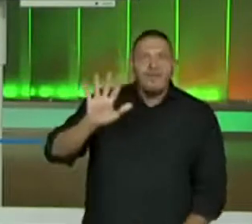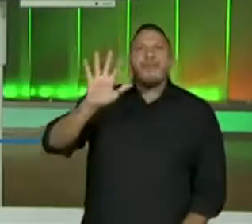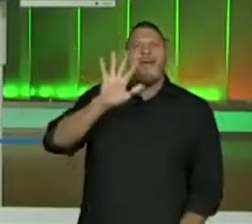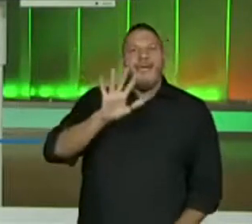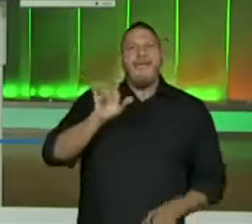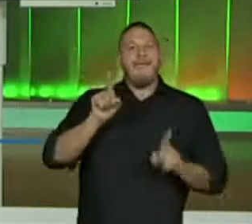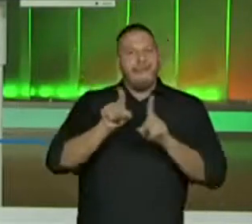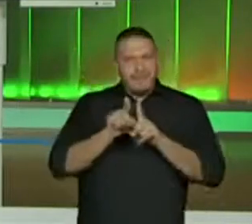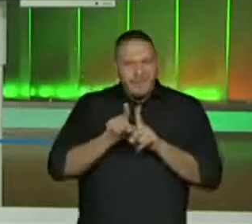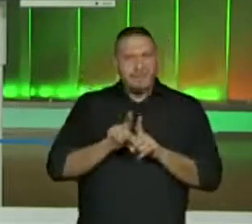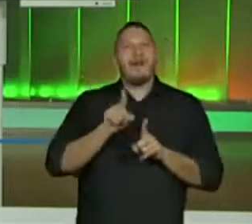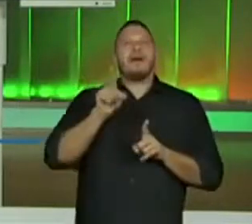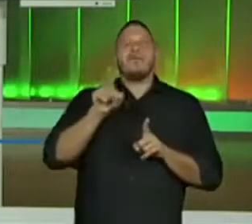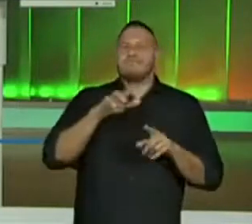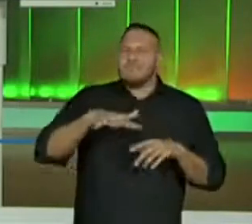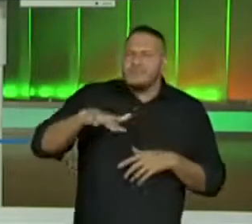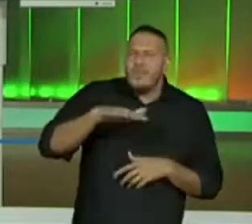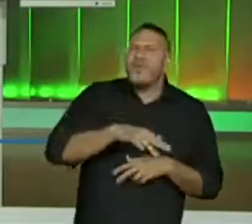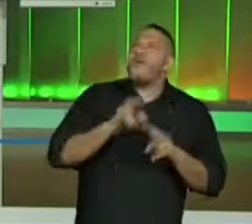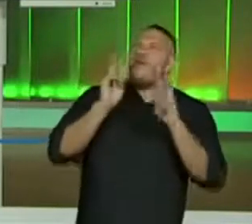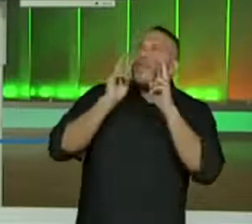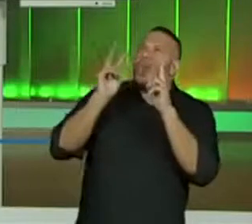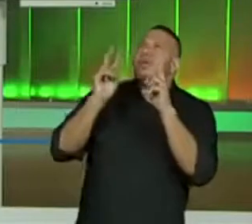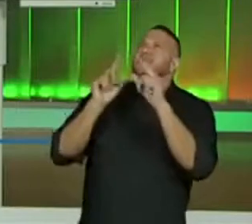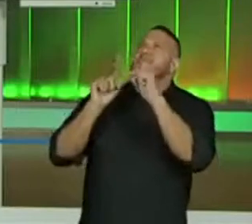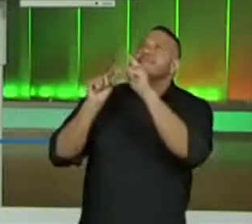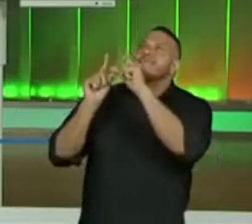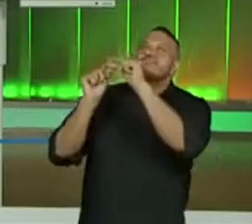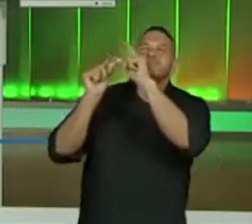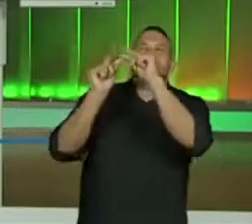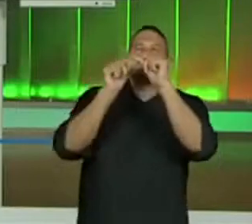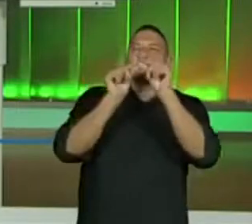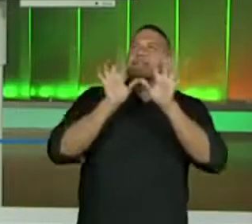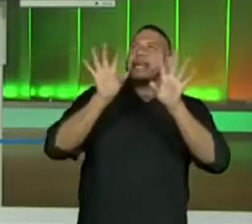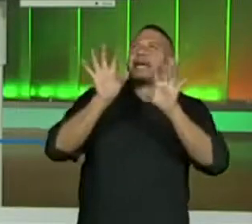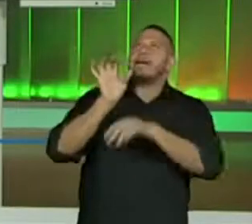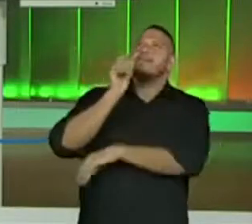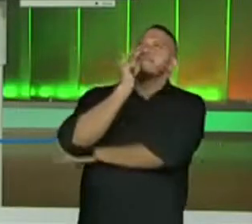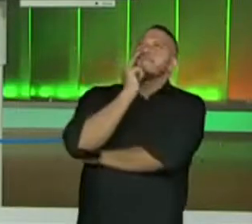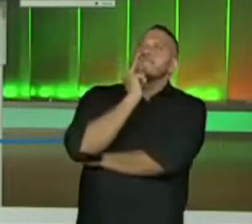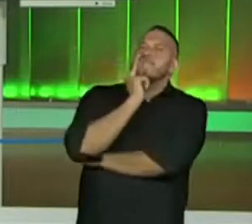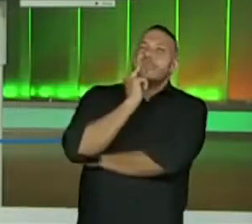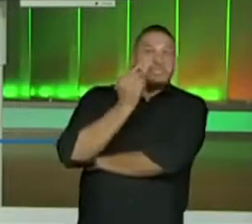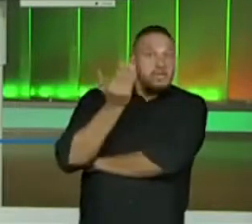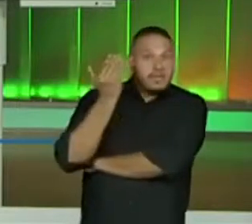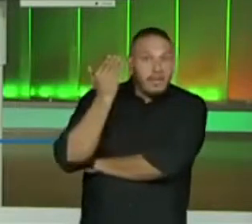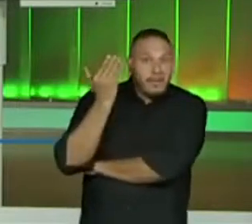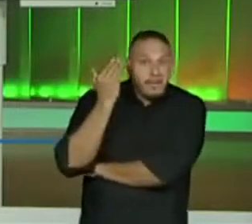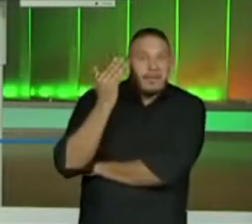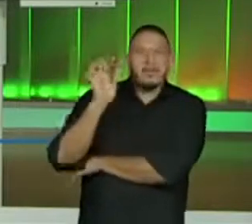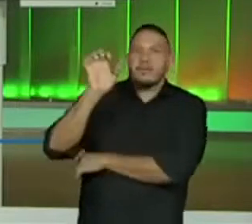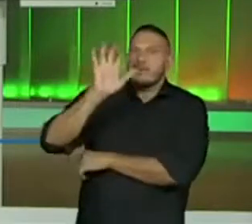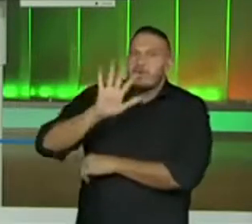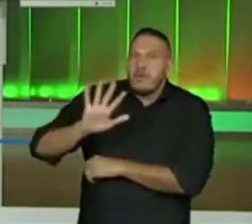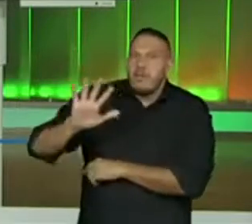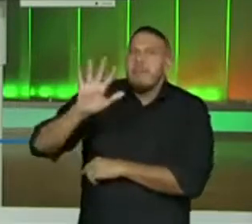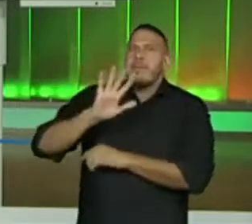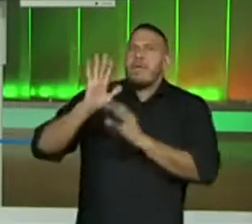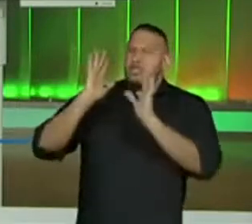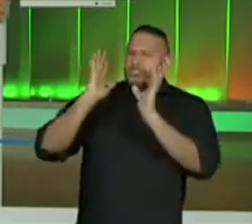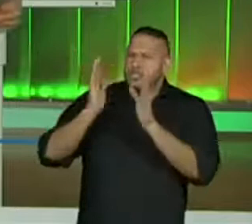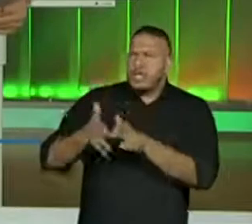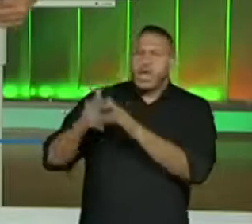a gente percebe que as constelações estão ali os europeus então aí com uma tradição